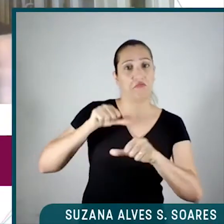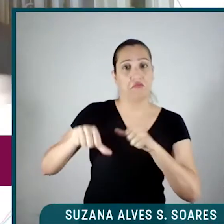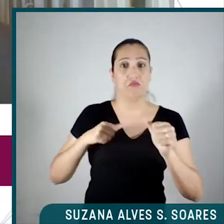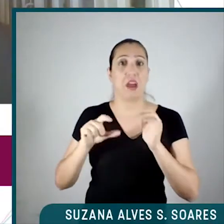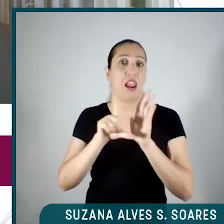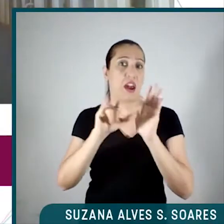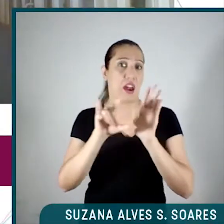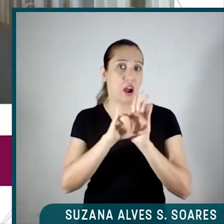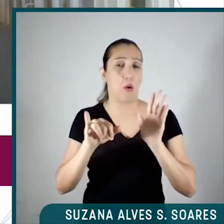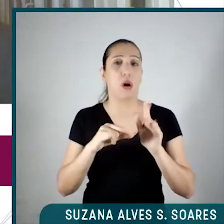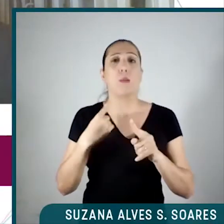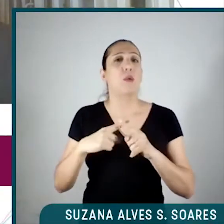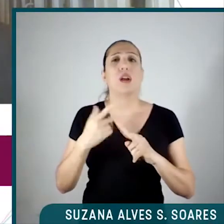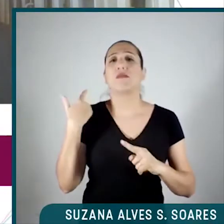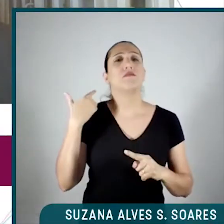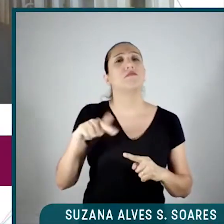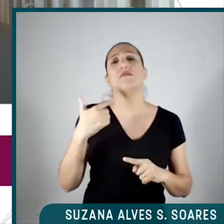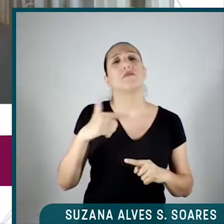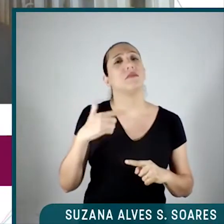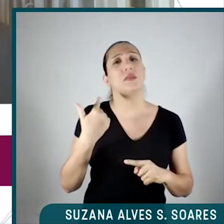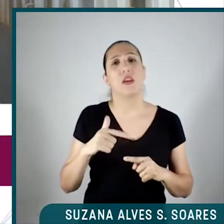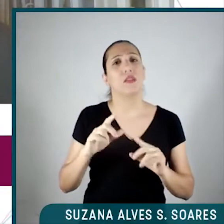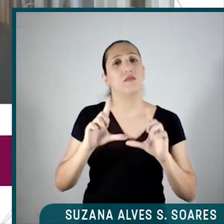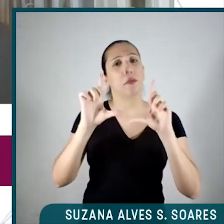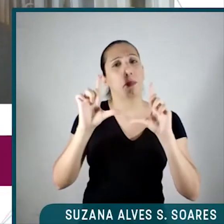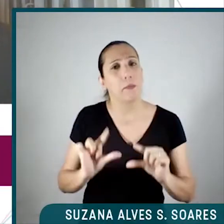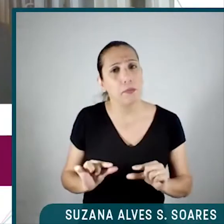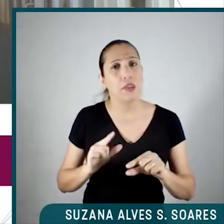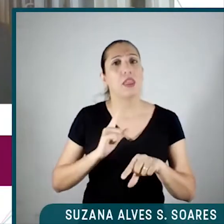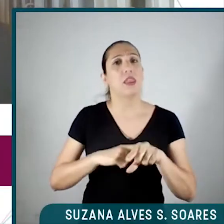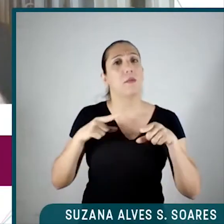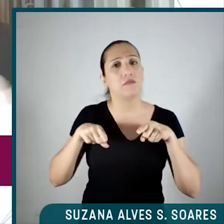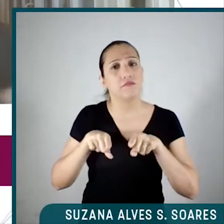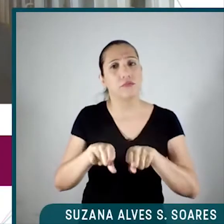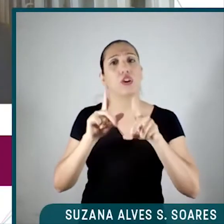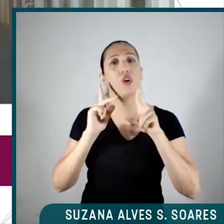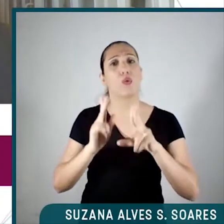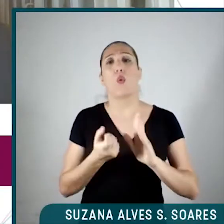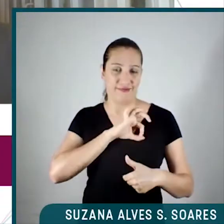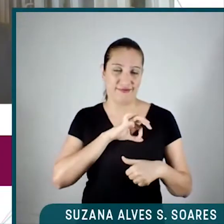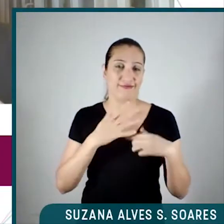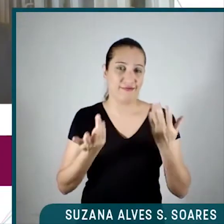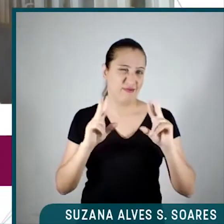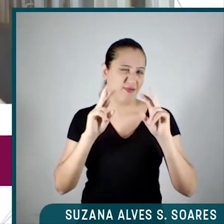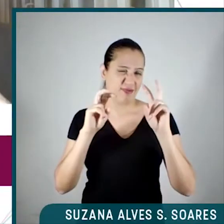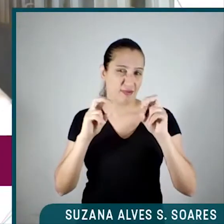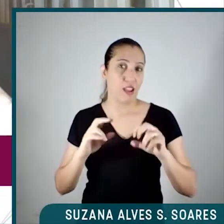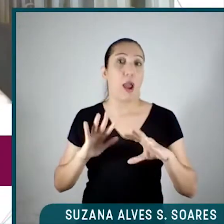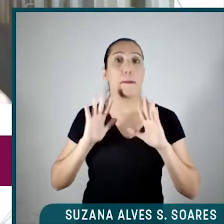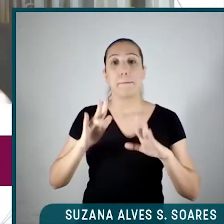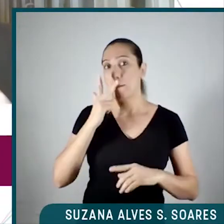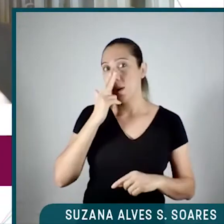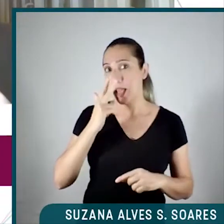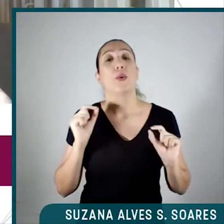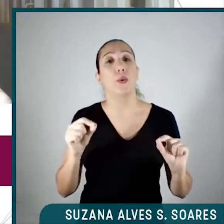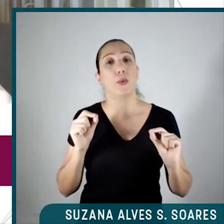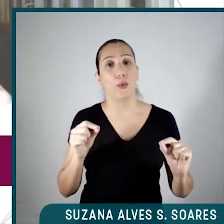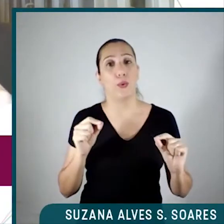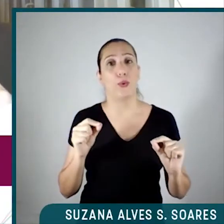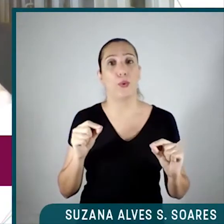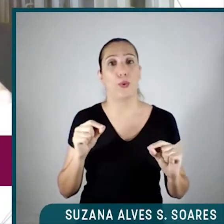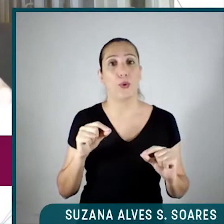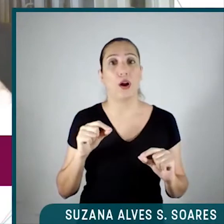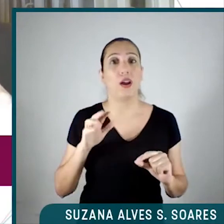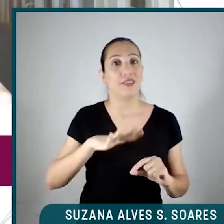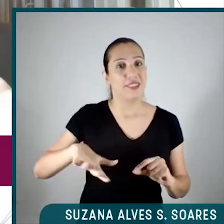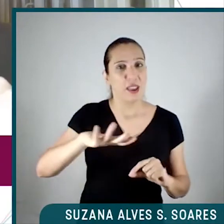não houve uma redução concomitante do número de prisões efetuadas pela polícia. O que parece que tem acontecido é que esses